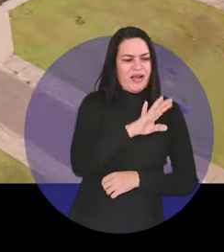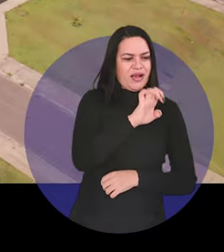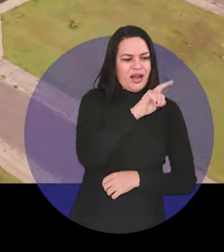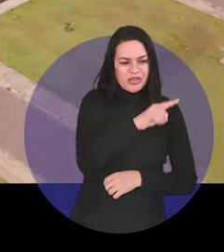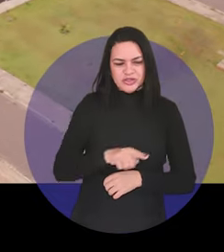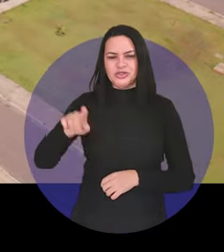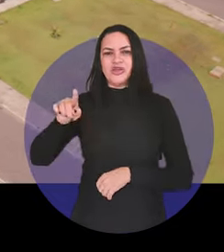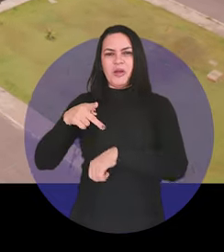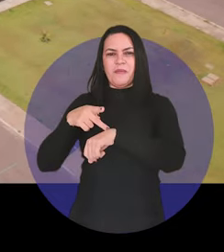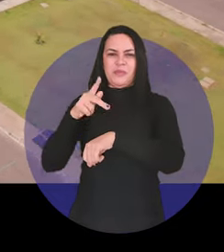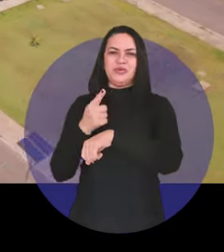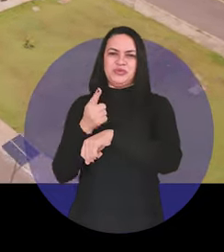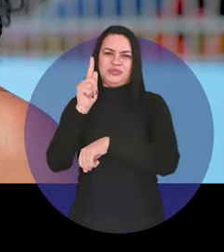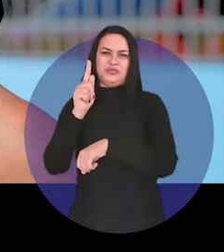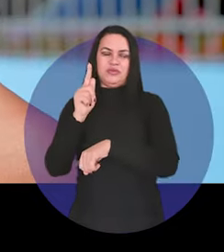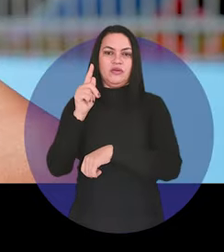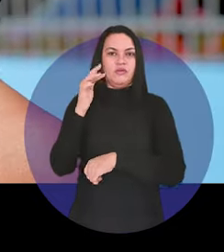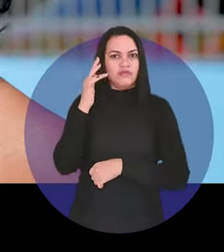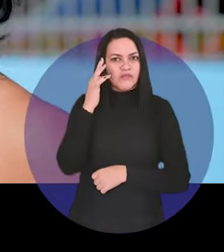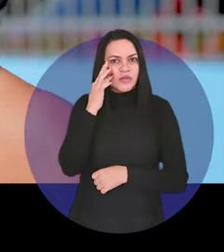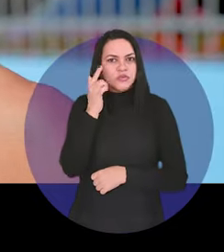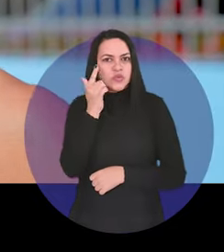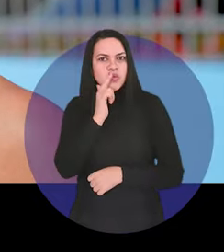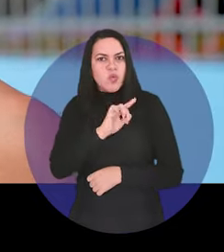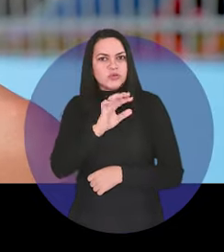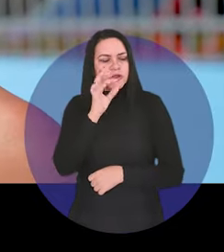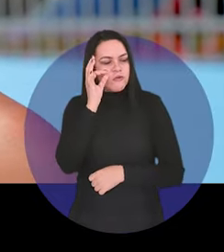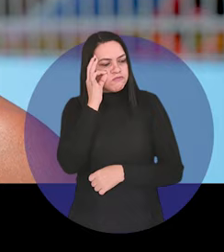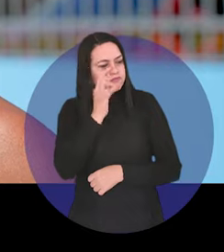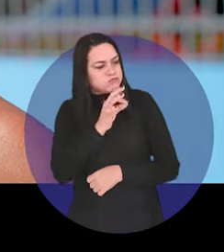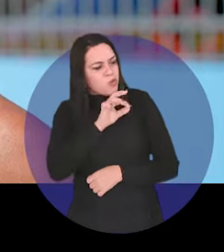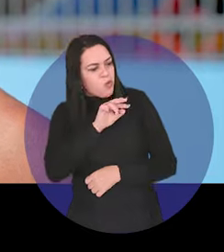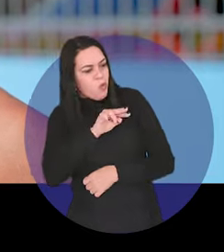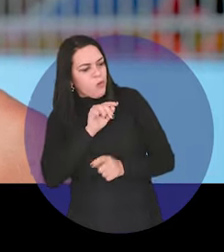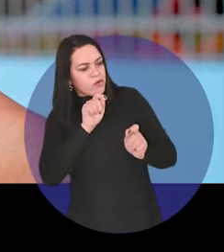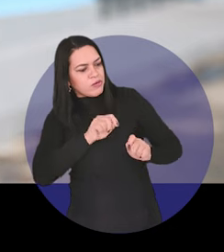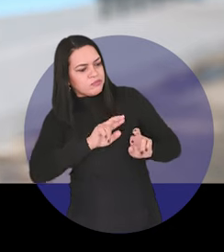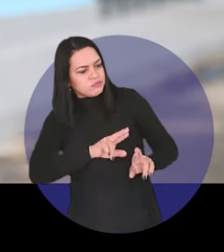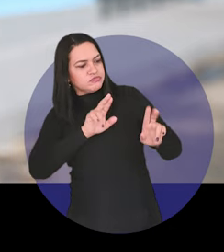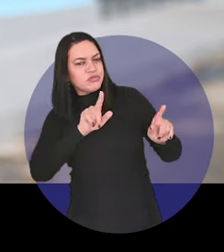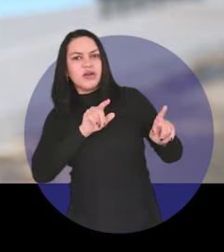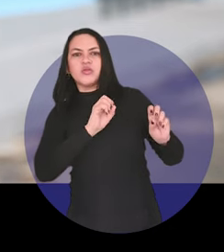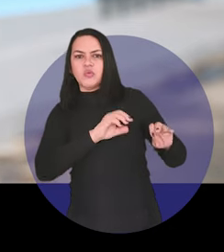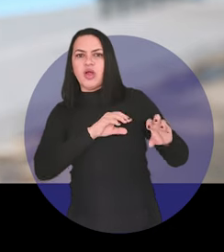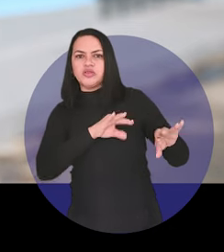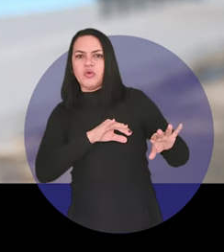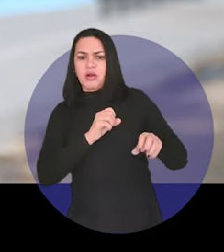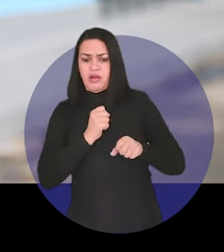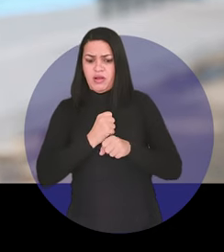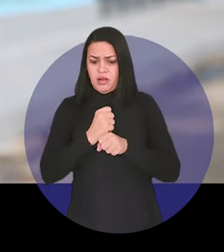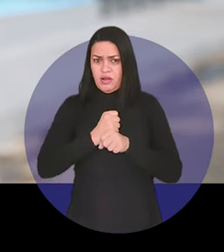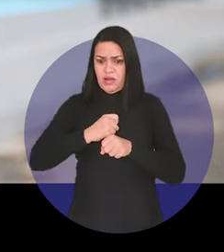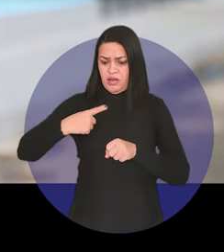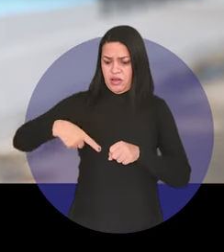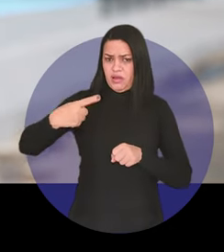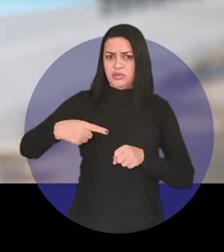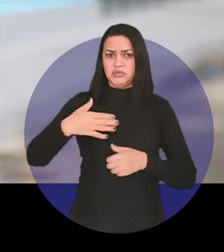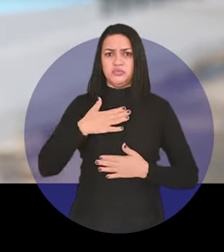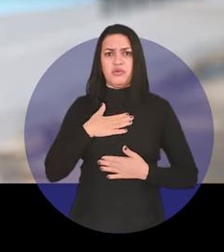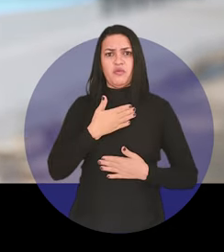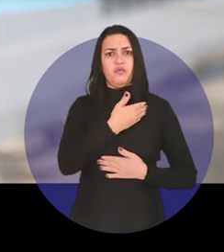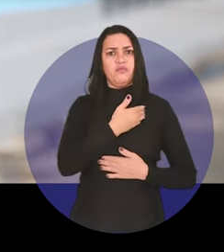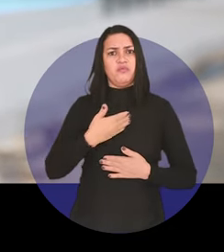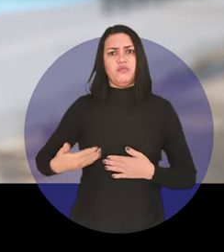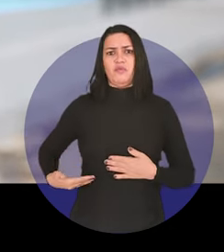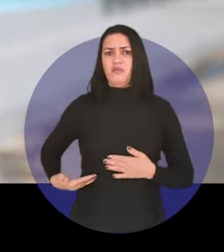até a pós-graduação. Flávio Dino conseguiu dar um olhar diferenciado para a educação. Desses anos todos, enquanto funcionária pública, eu nunca vi um